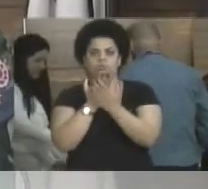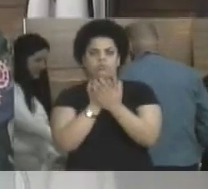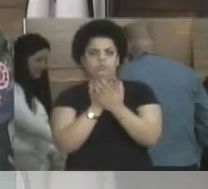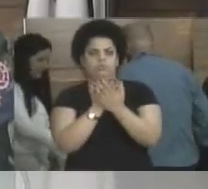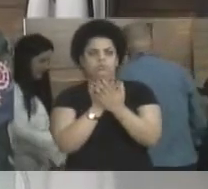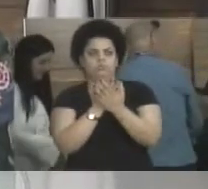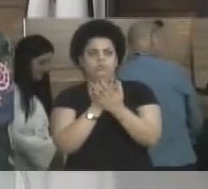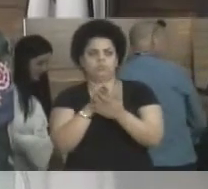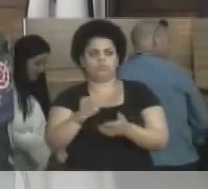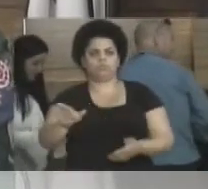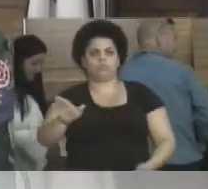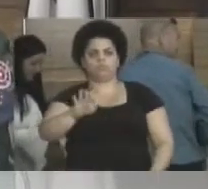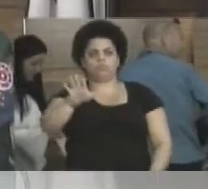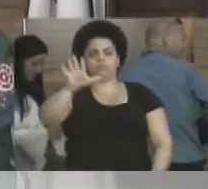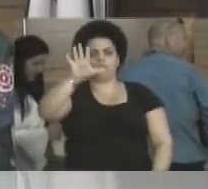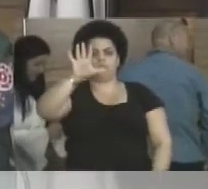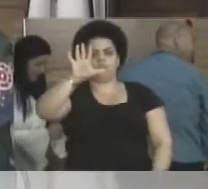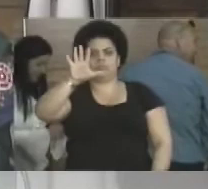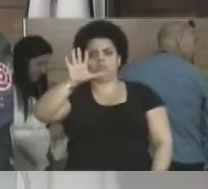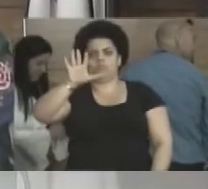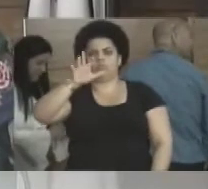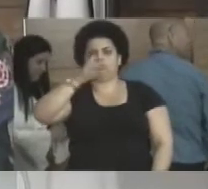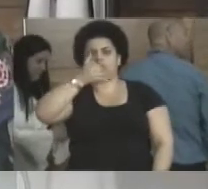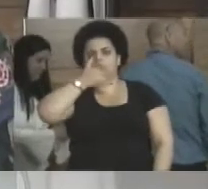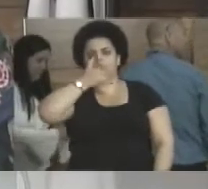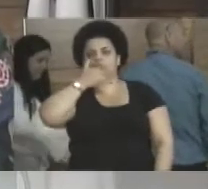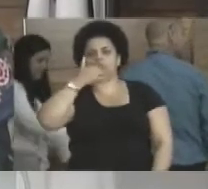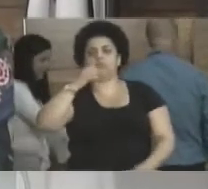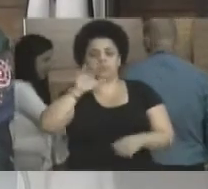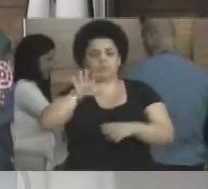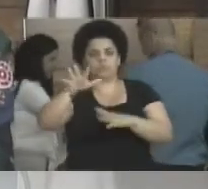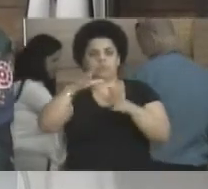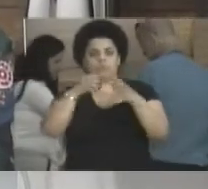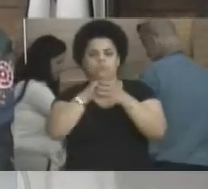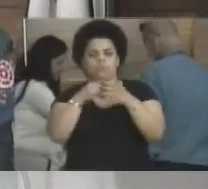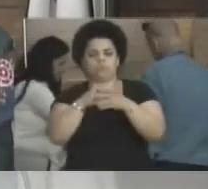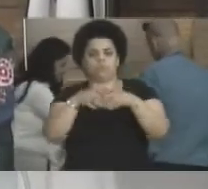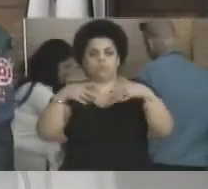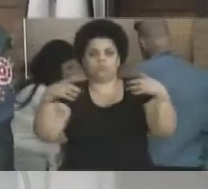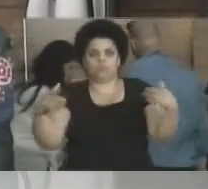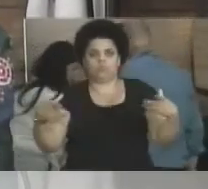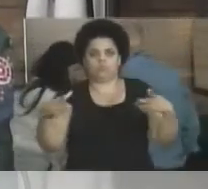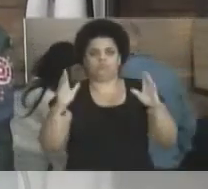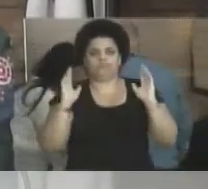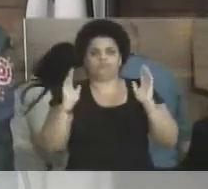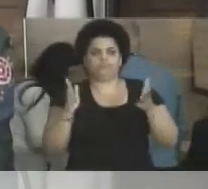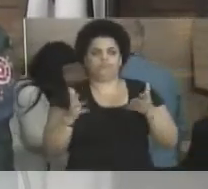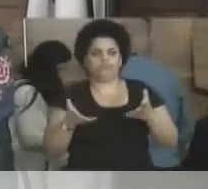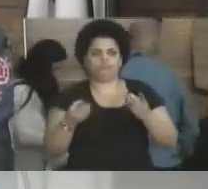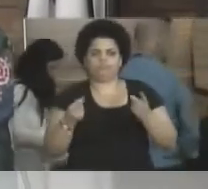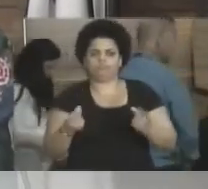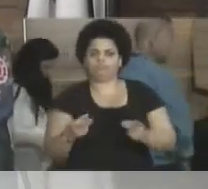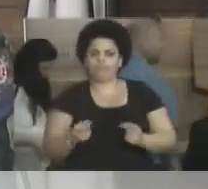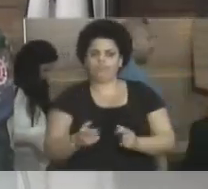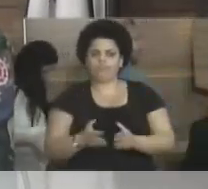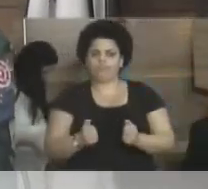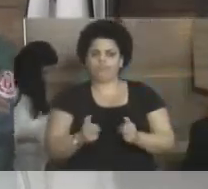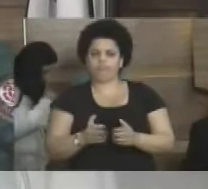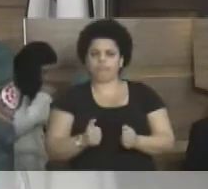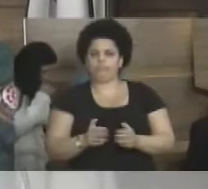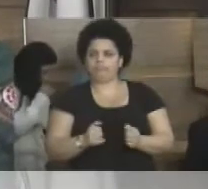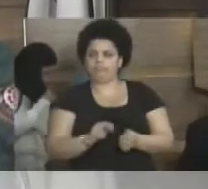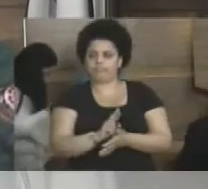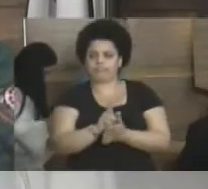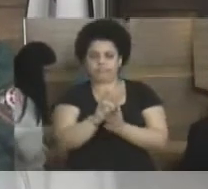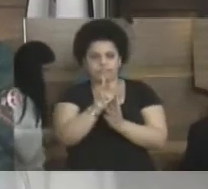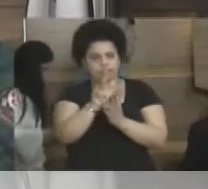Coronel João Pedro de Almeida, no Camurim Grande. Eu venho pedindo isso, venho feito